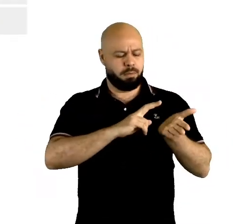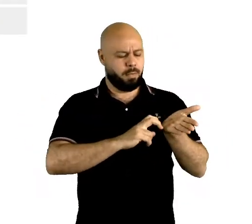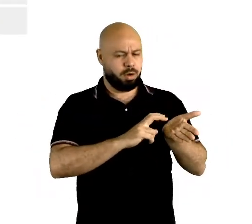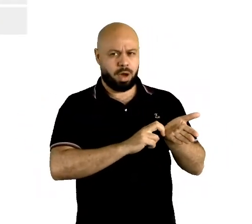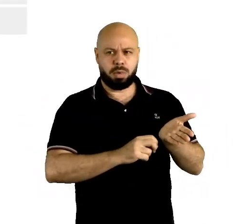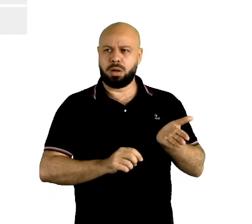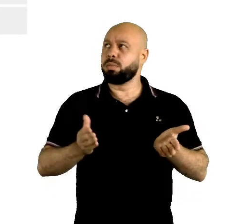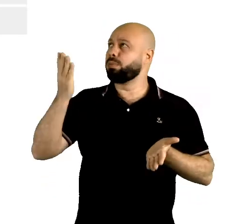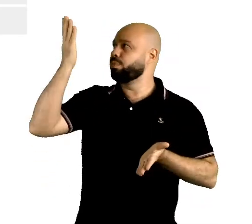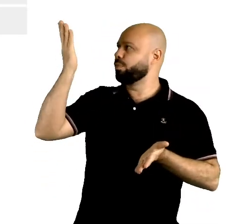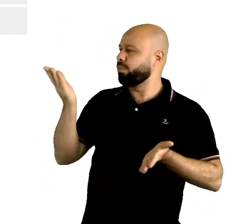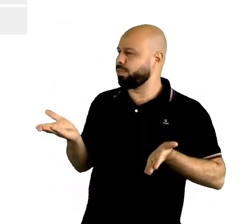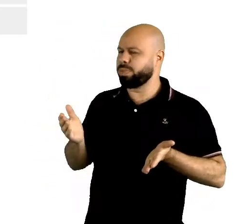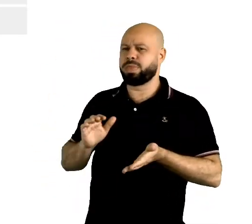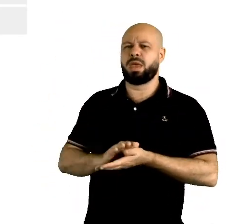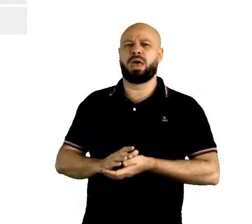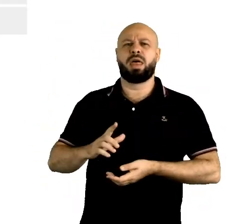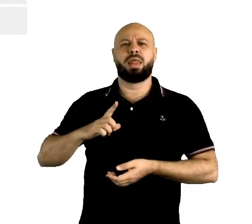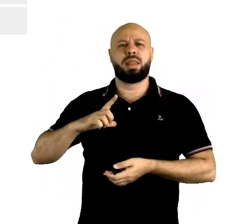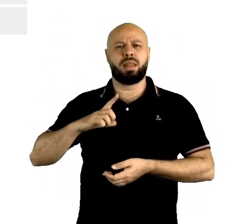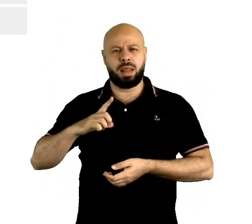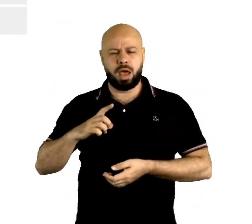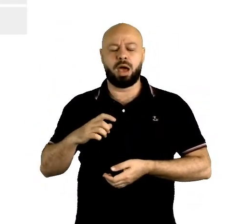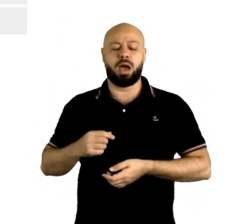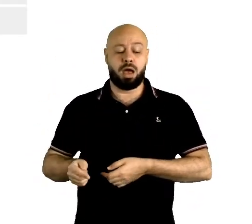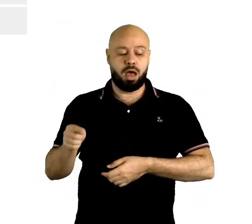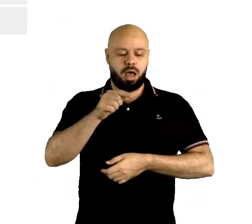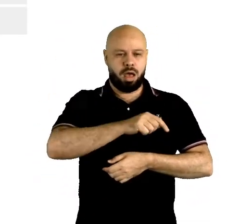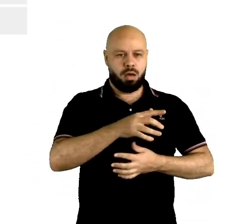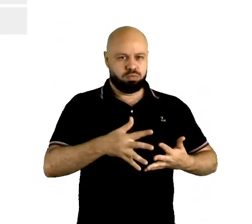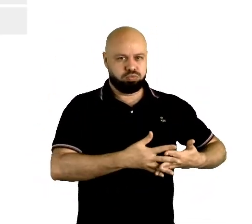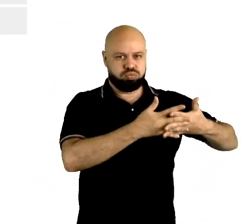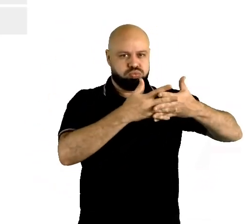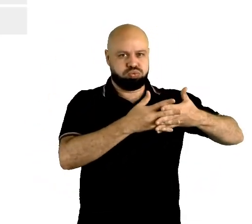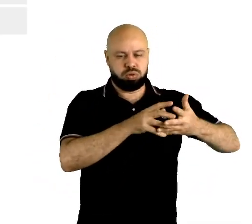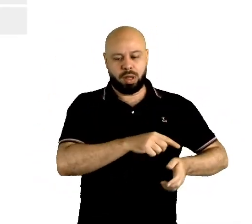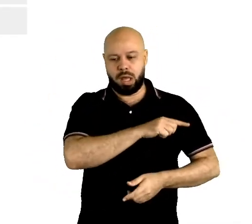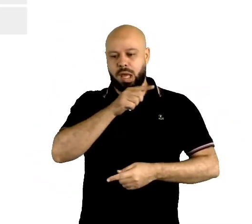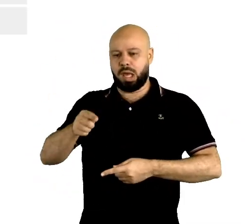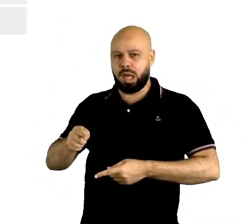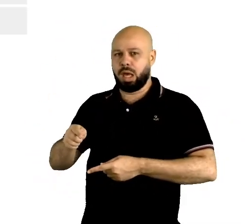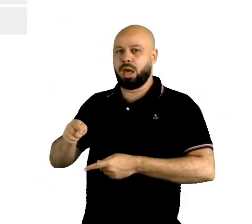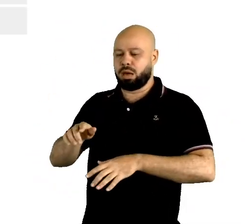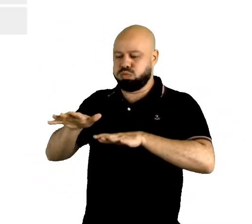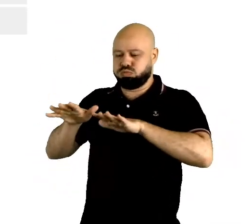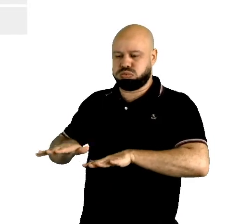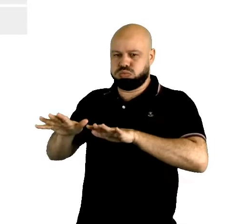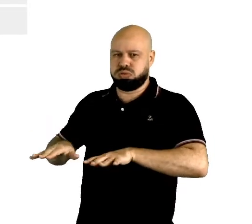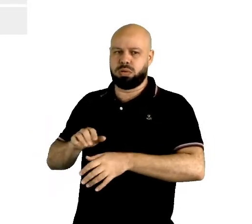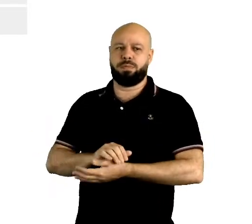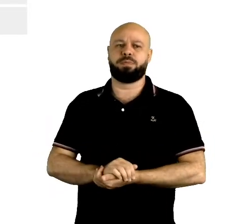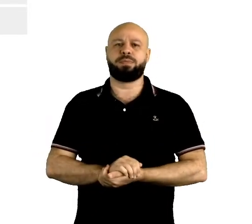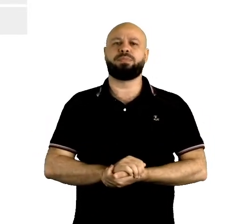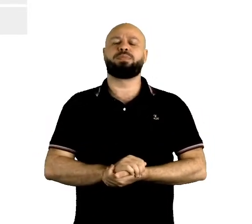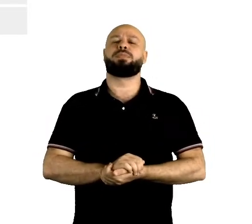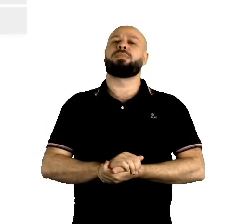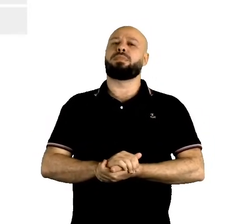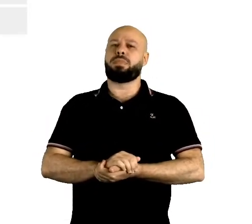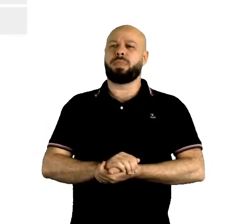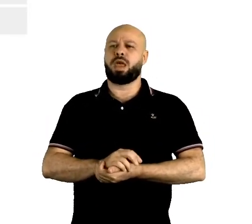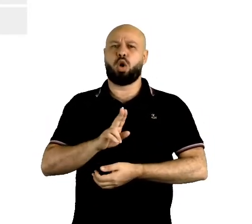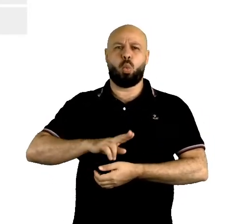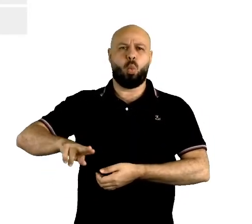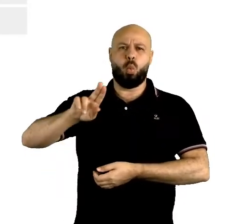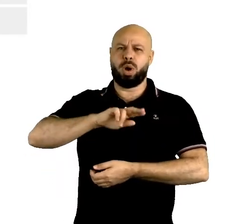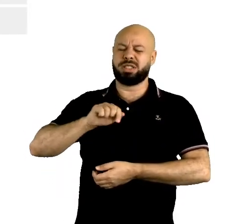trouxe para vocês a versão dele no inglês americano, no inglês britânico, o pronunciado, utilizado